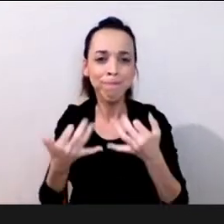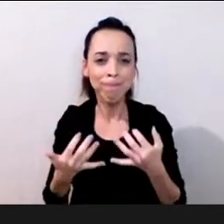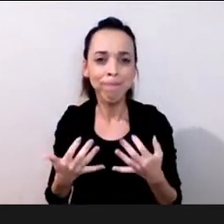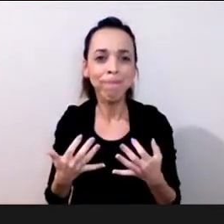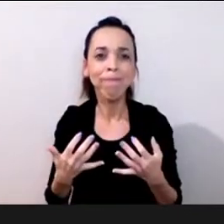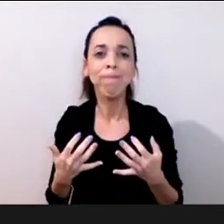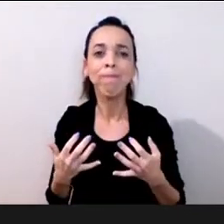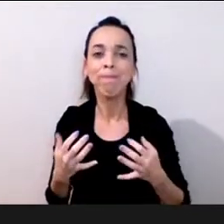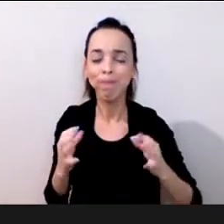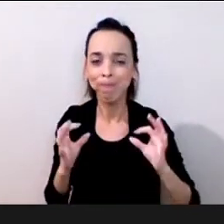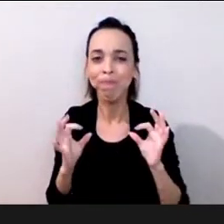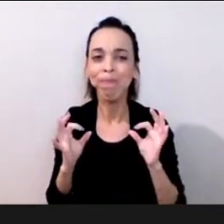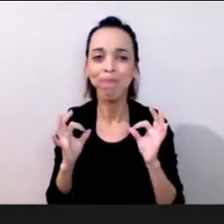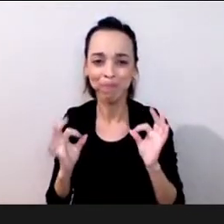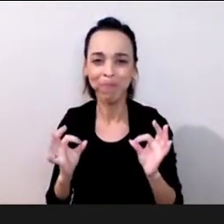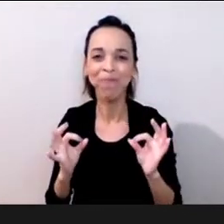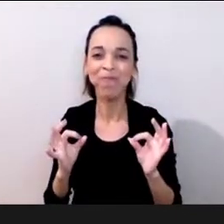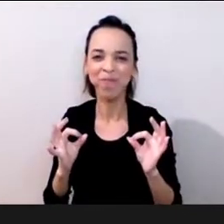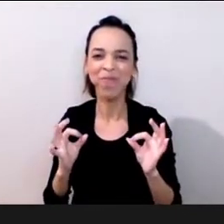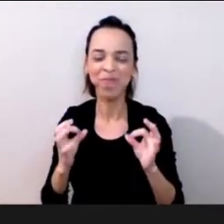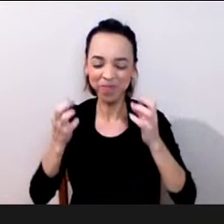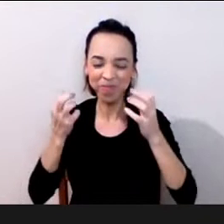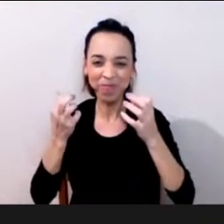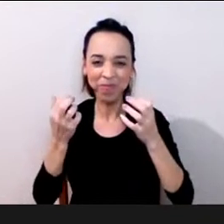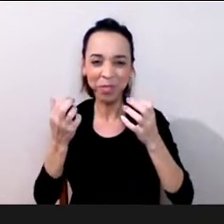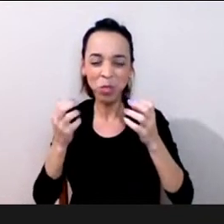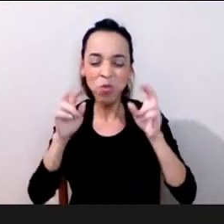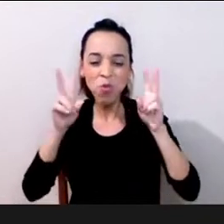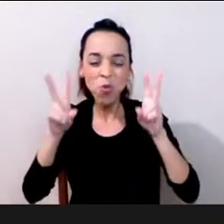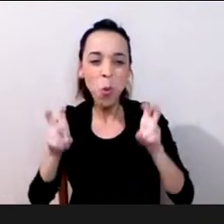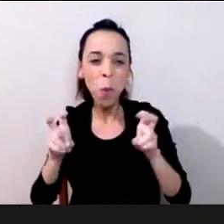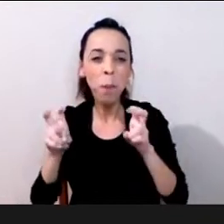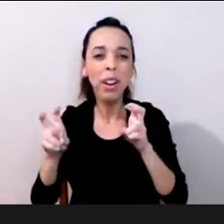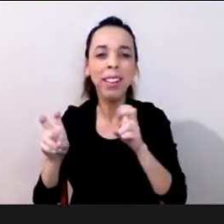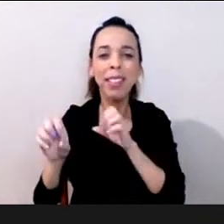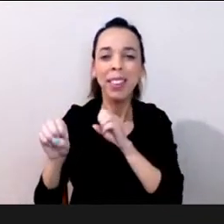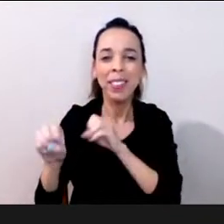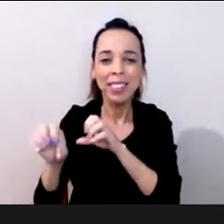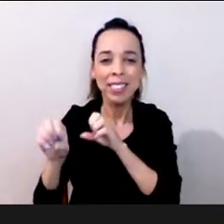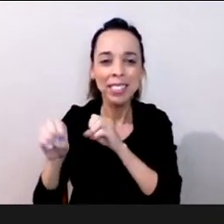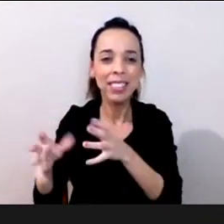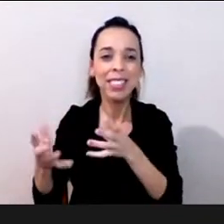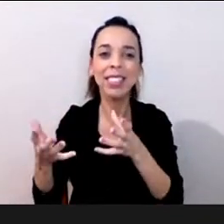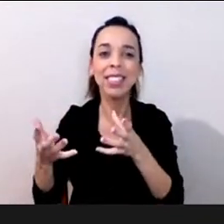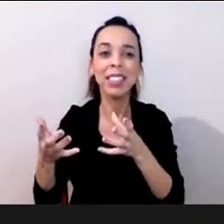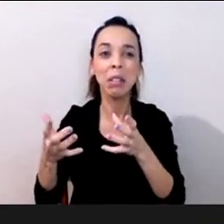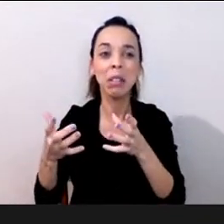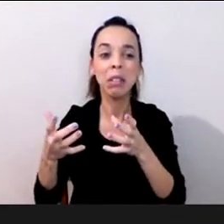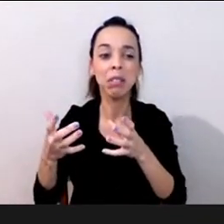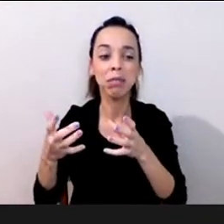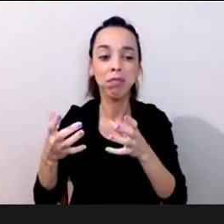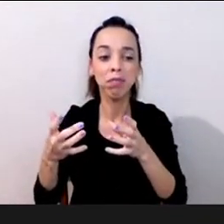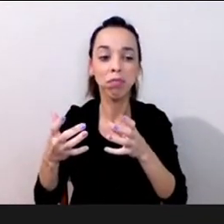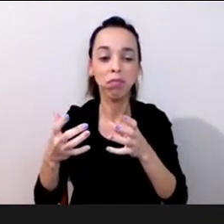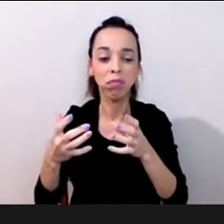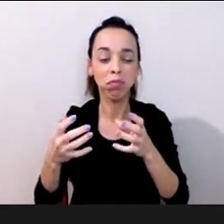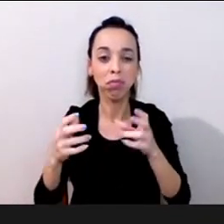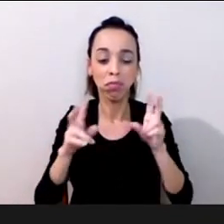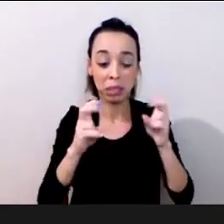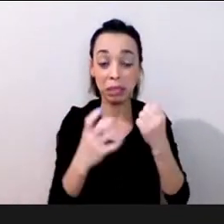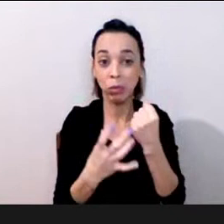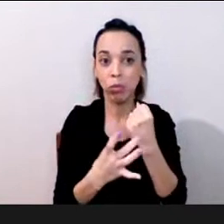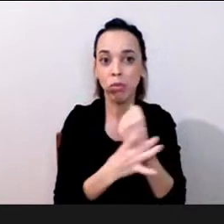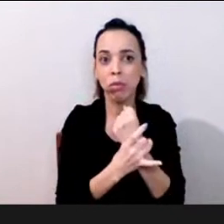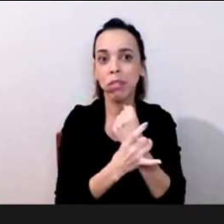é endémica na educação não é e de certa maneira tem a ver com com com a missão